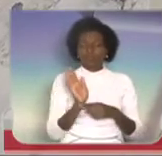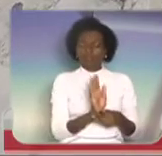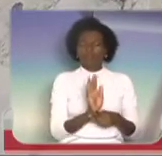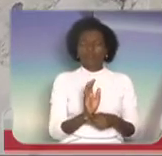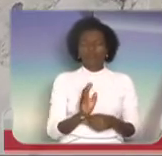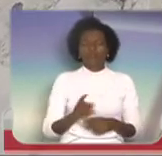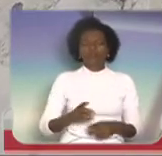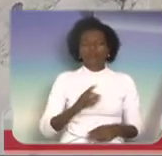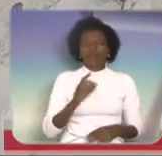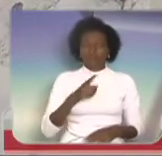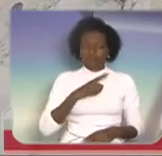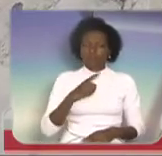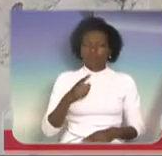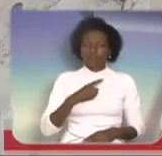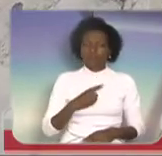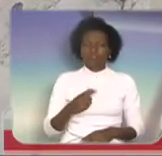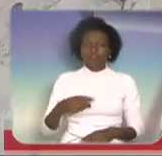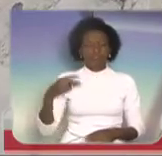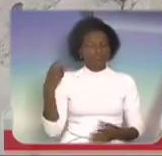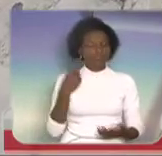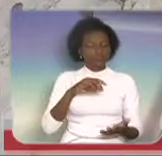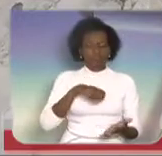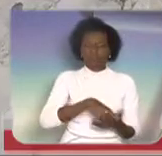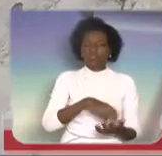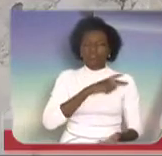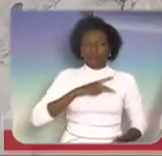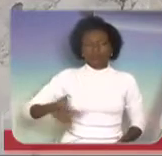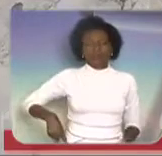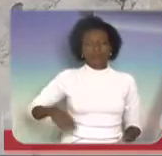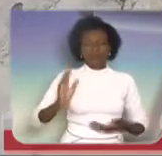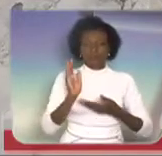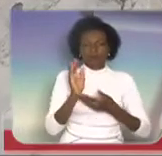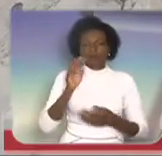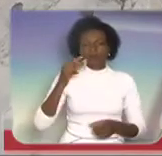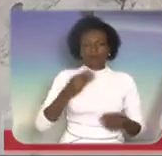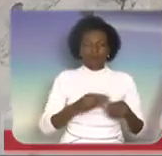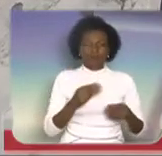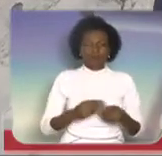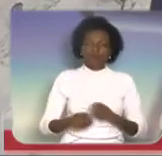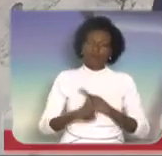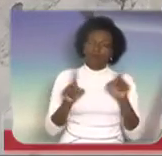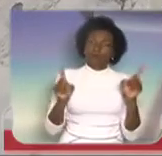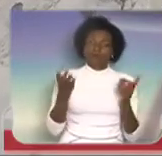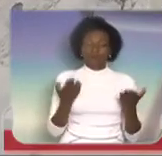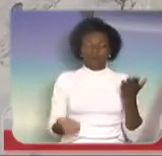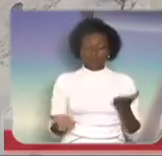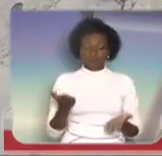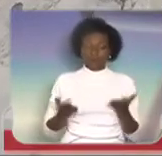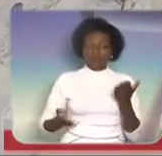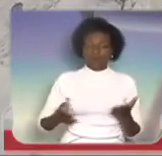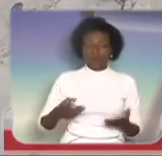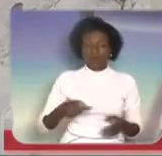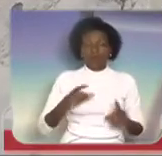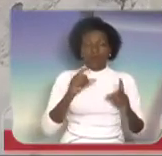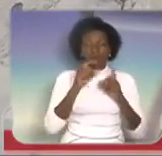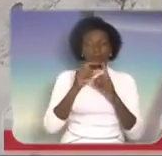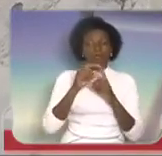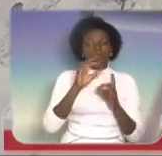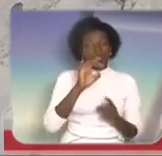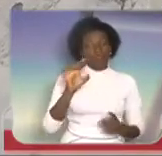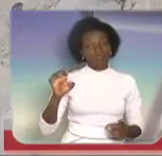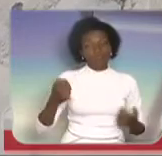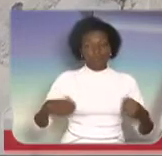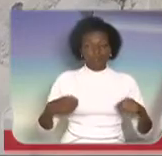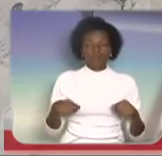presidente da Câmara Municipal. Agora, nós temos que dosar nossas palavras e nossas posturas, porque quando nós falamos